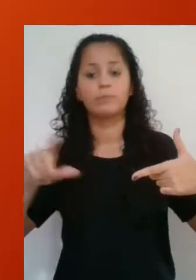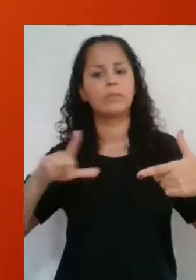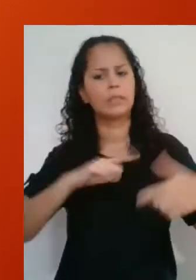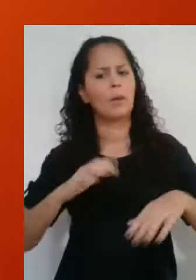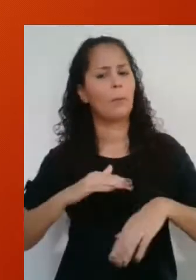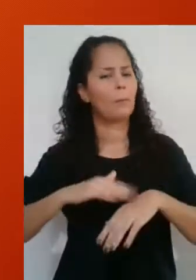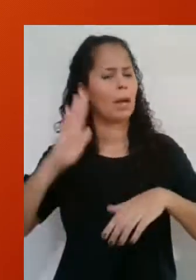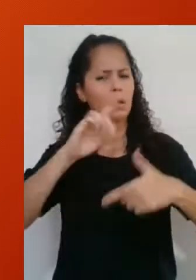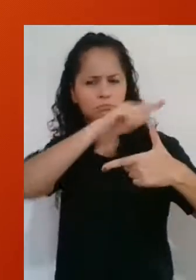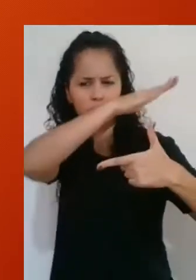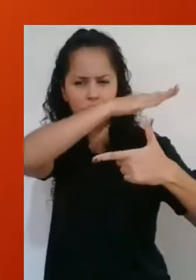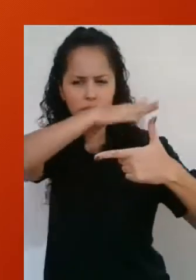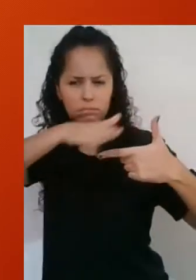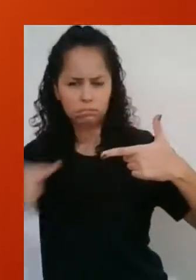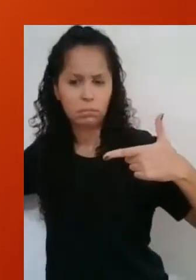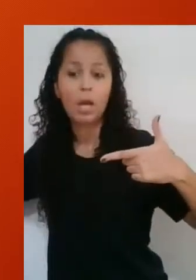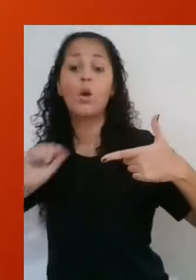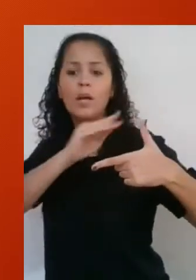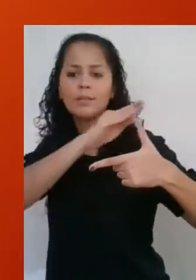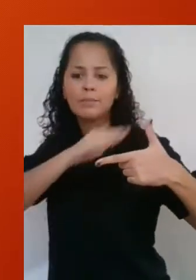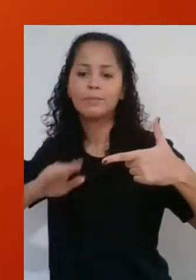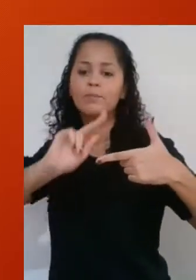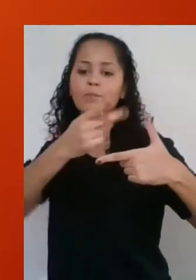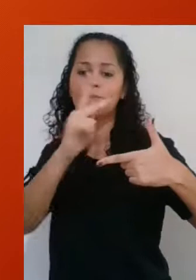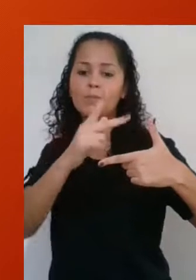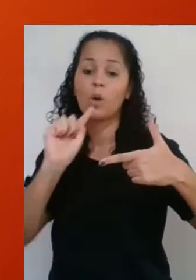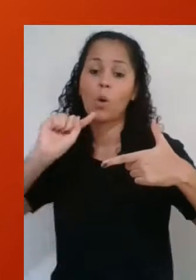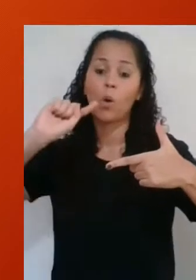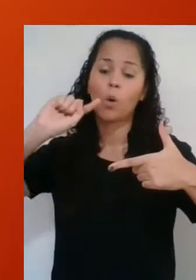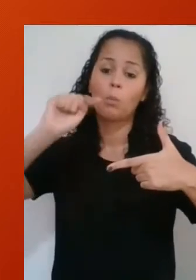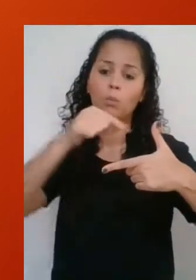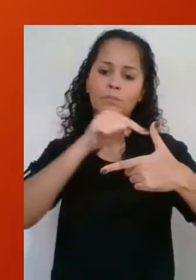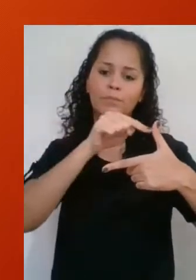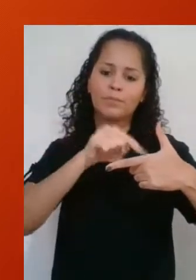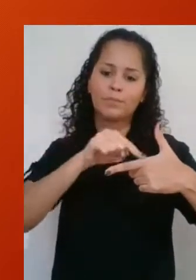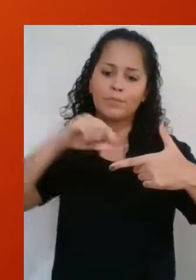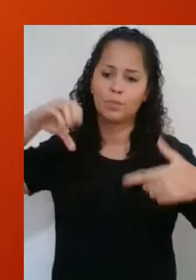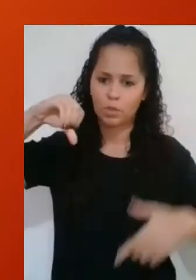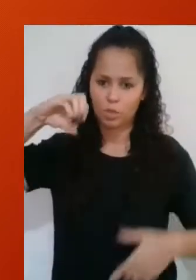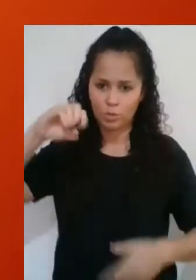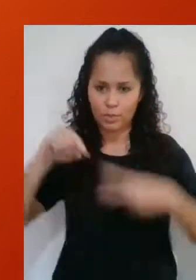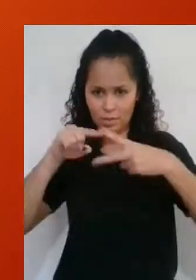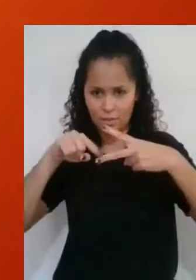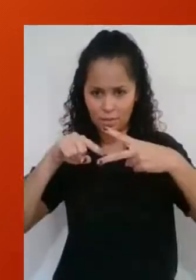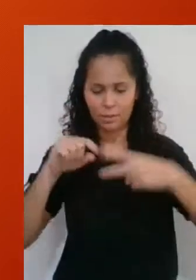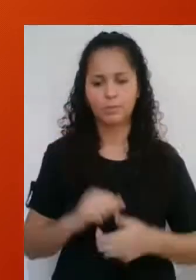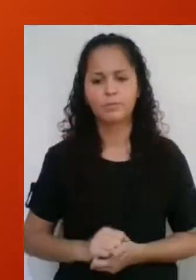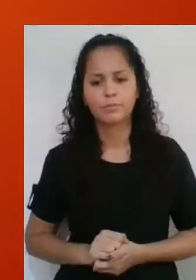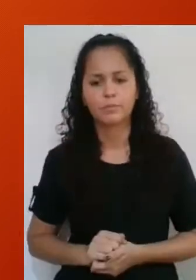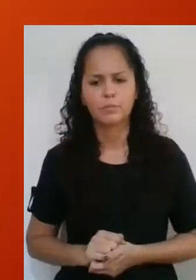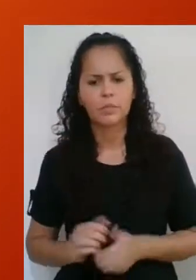E o terceiro lado, o maior de todos, e que se opõe ao ângulo de 90 graus, é chamado hipotenusa.